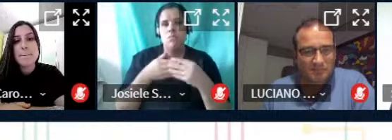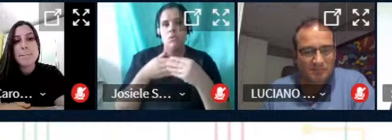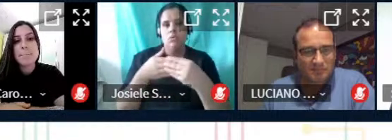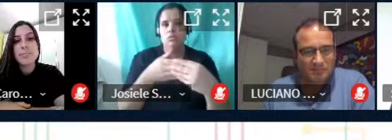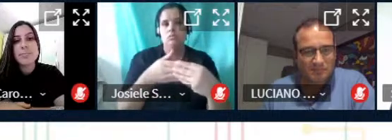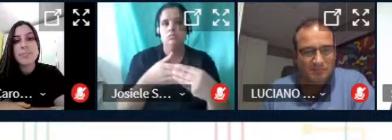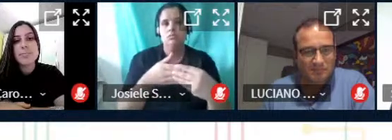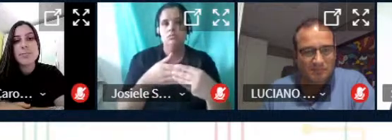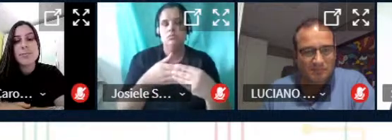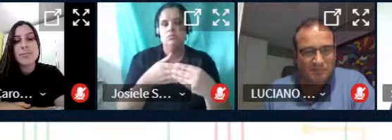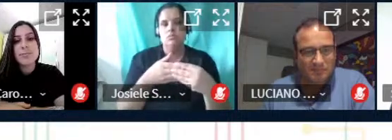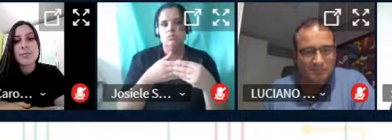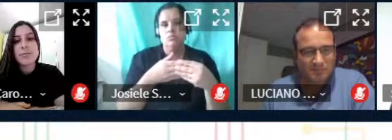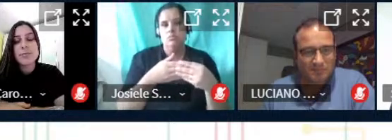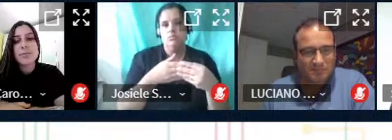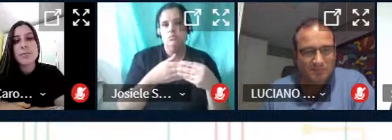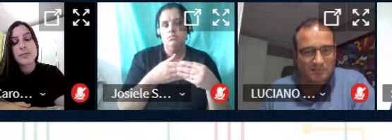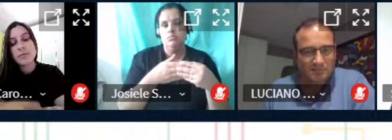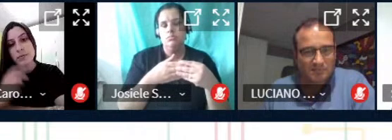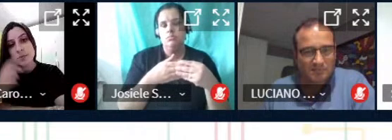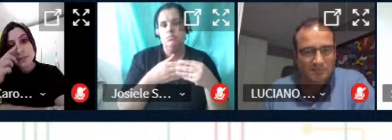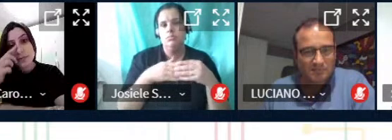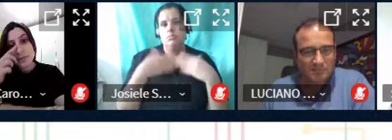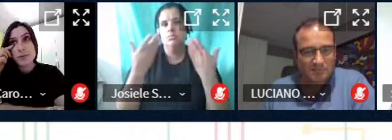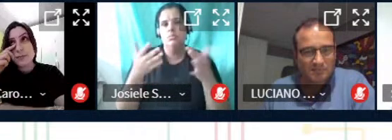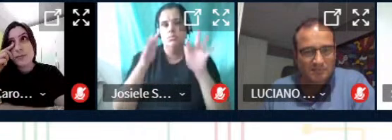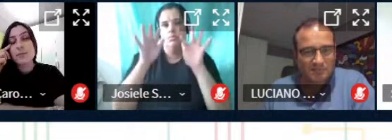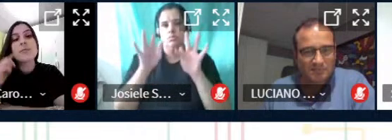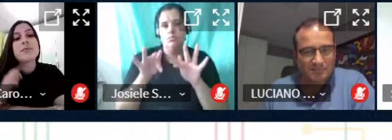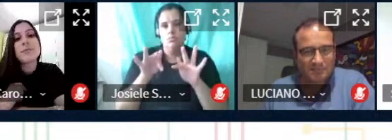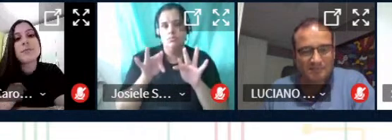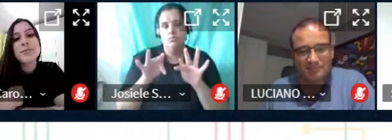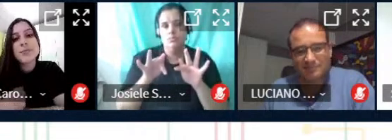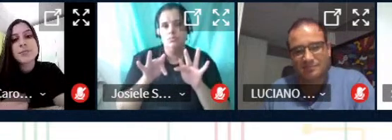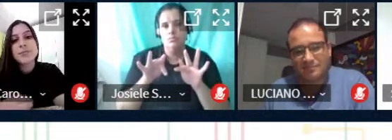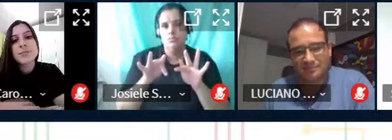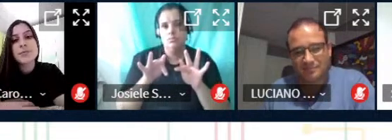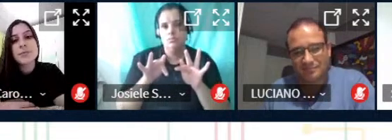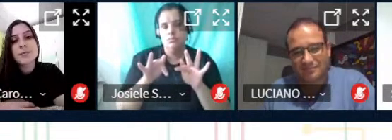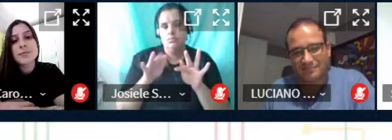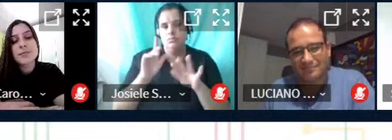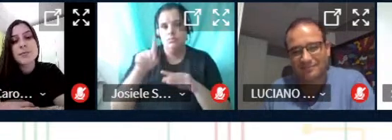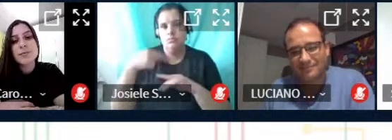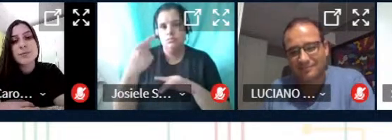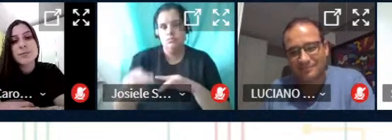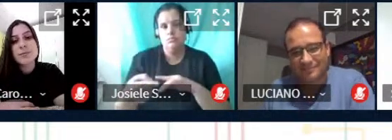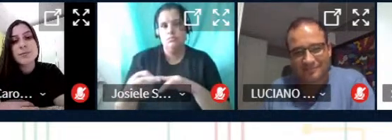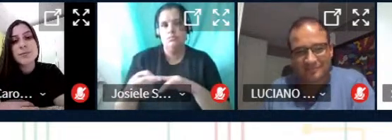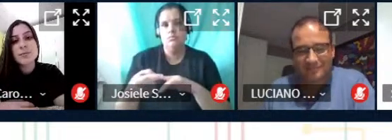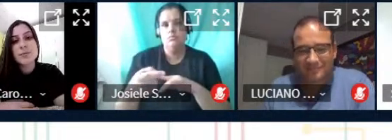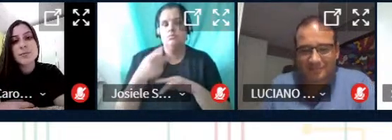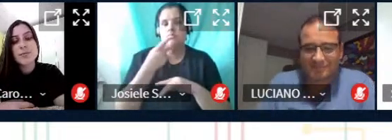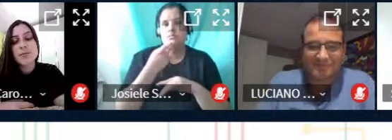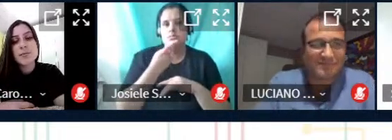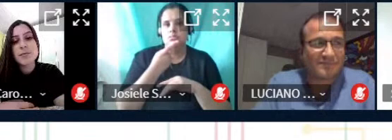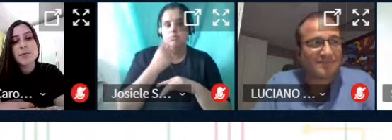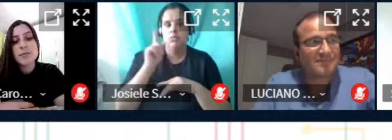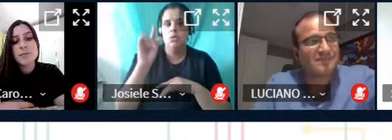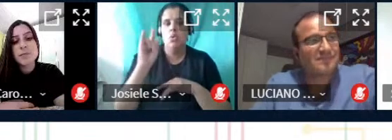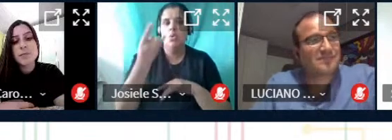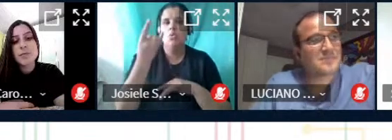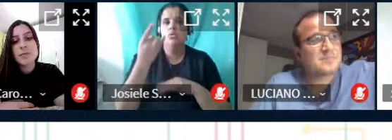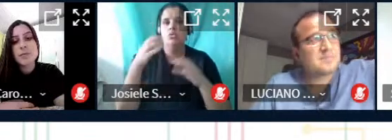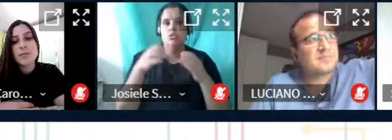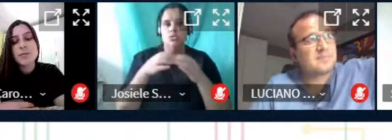porque do contrário então finalizaremos passando aos comentários do último grupo